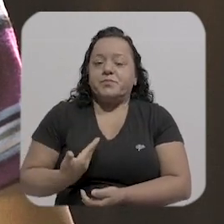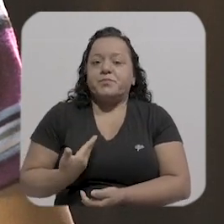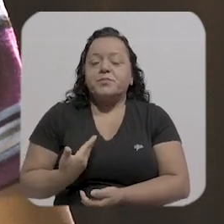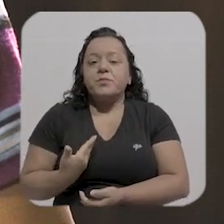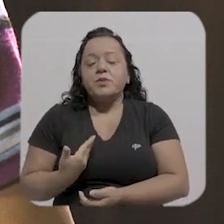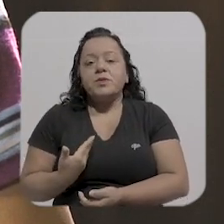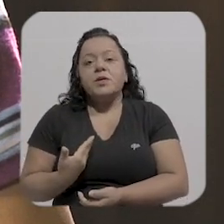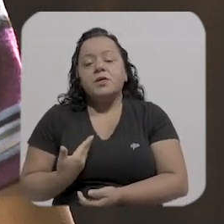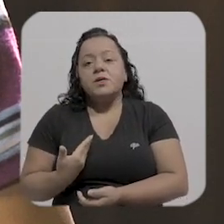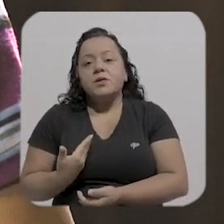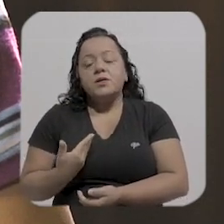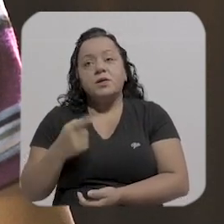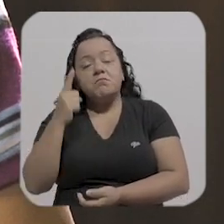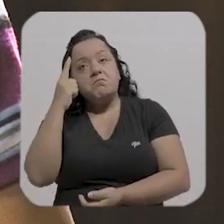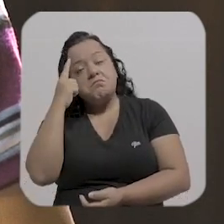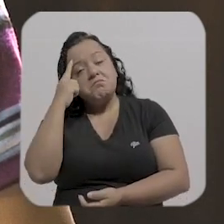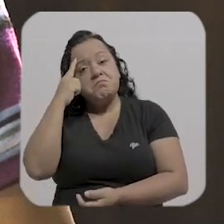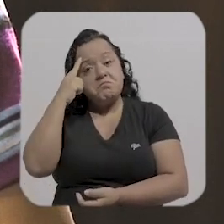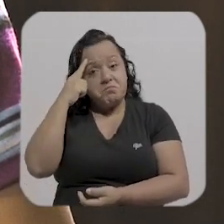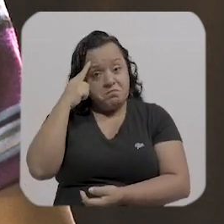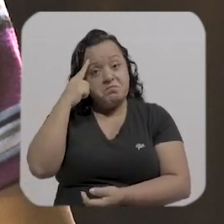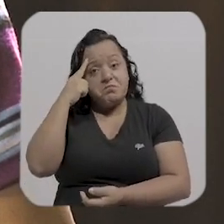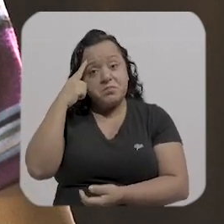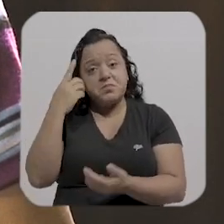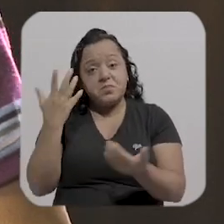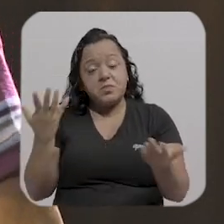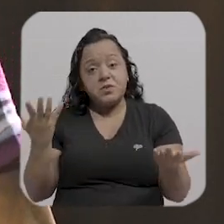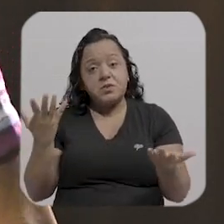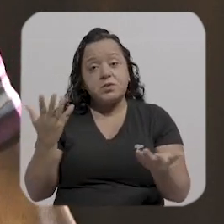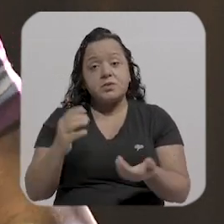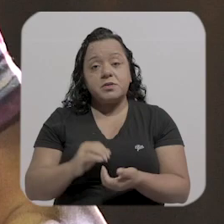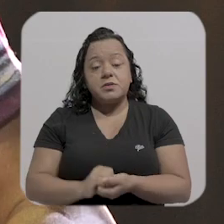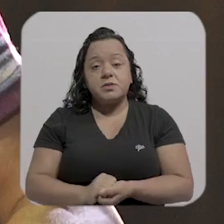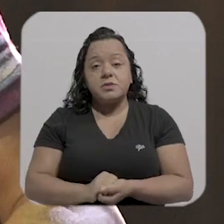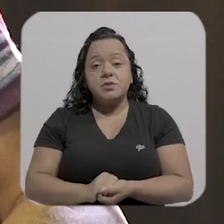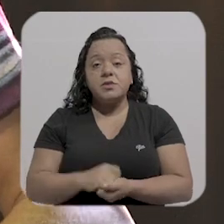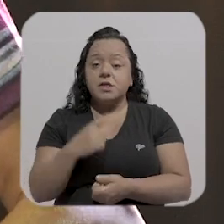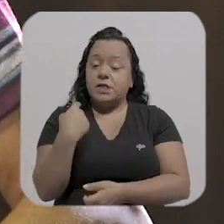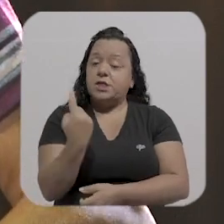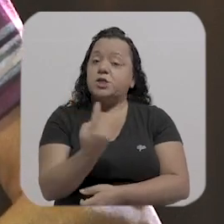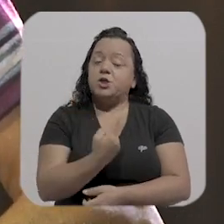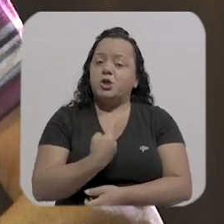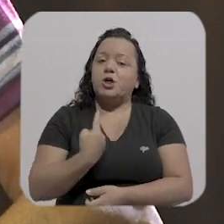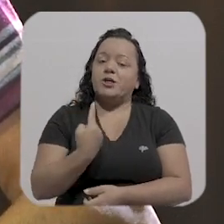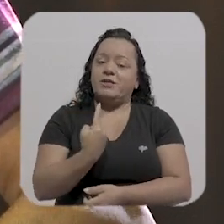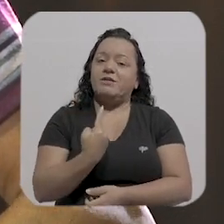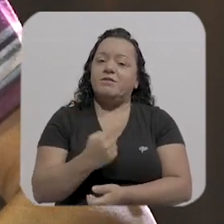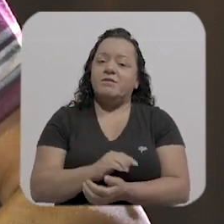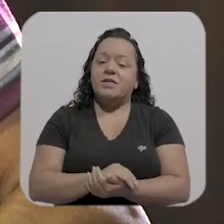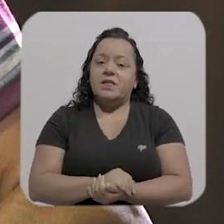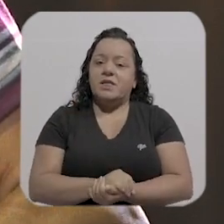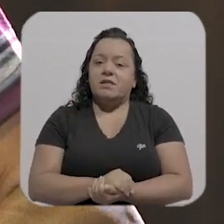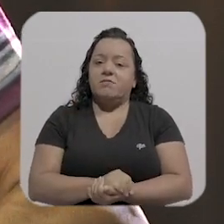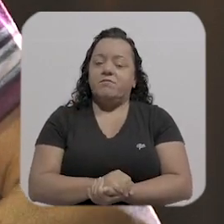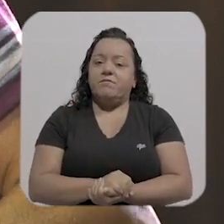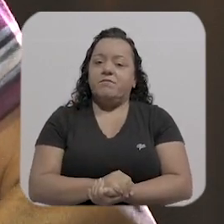que a gente é muito tem um um aquela coisa do